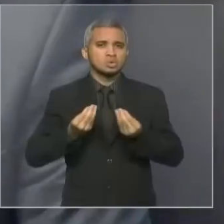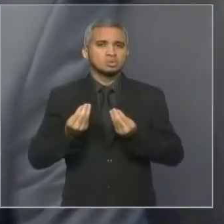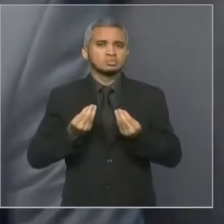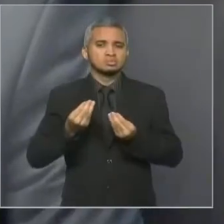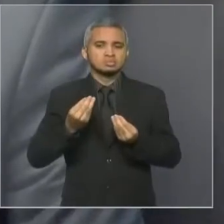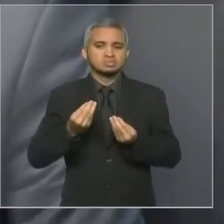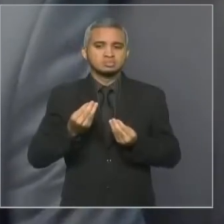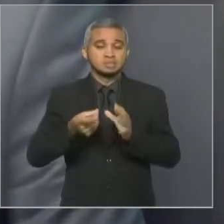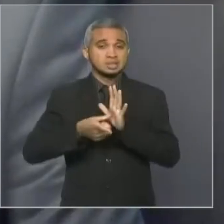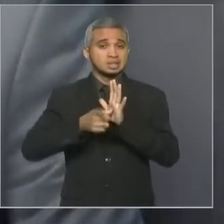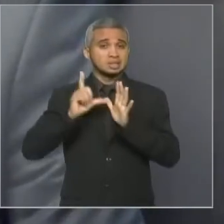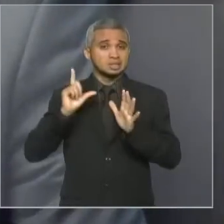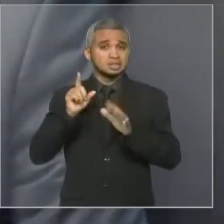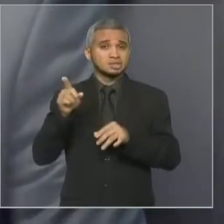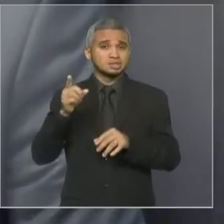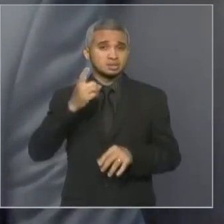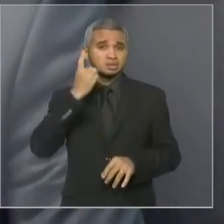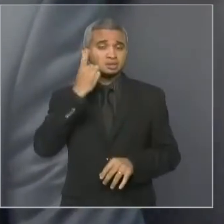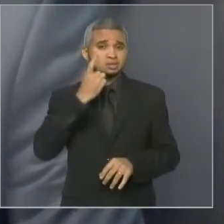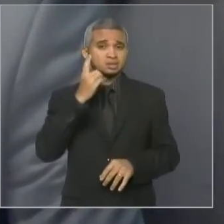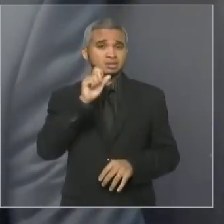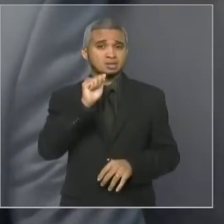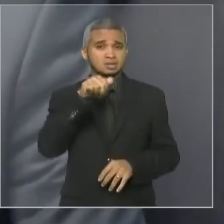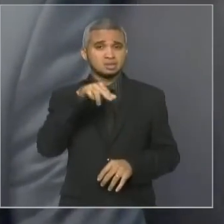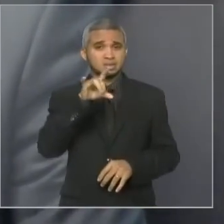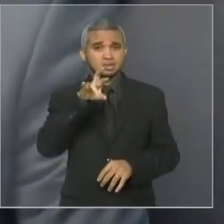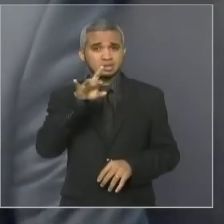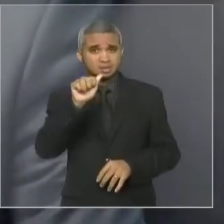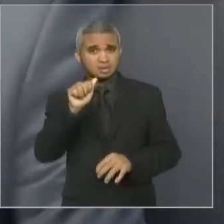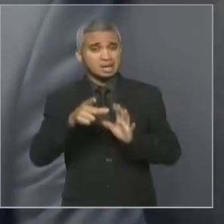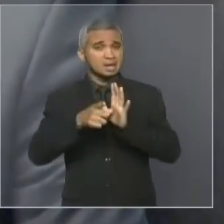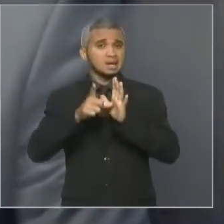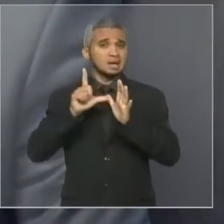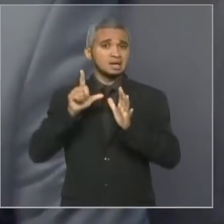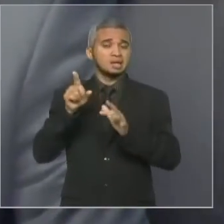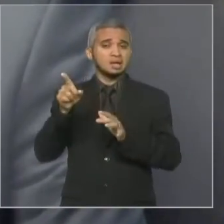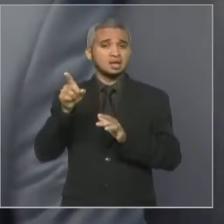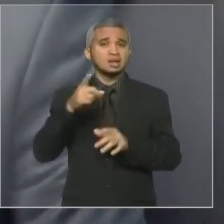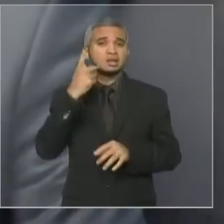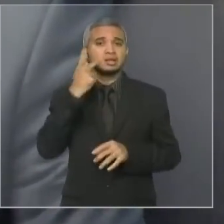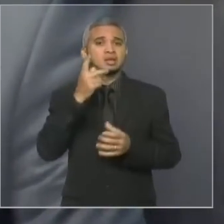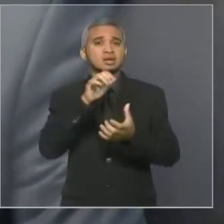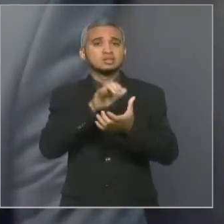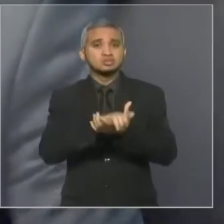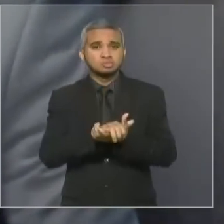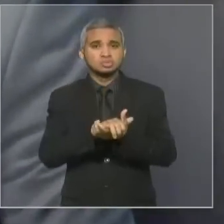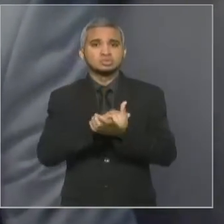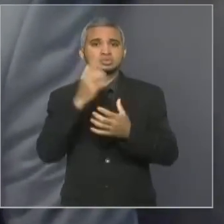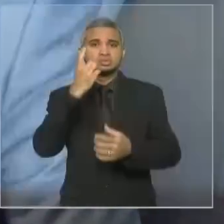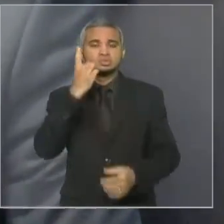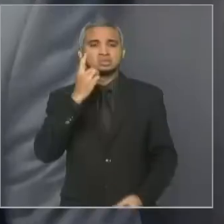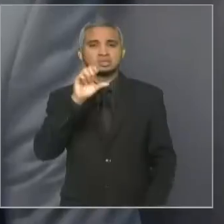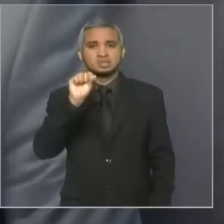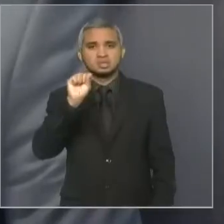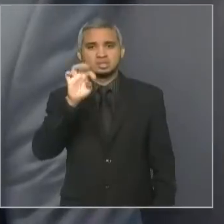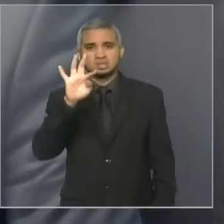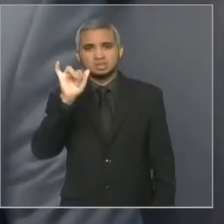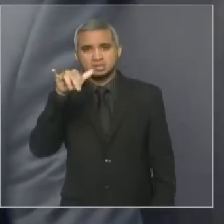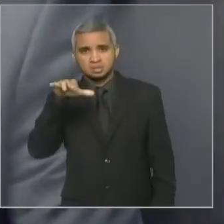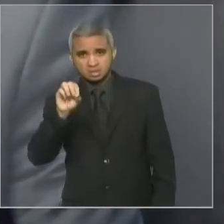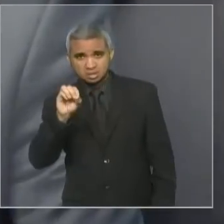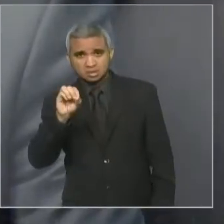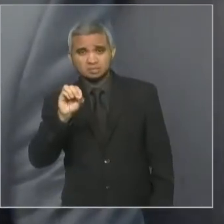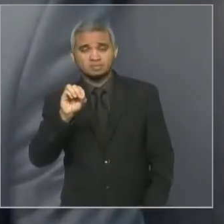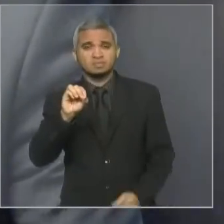estar deputada, mas a esposa do deputado Stênio, na época, membro do Jadema, membro do